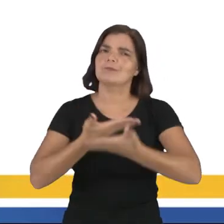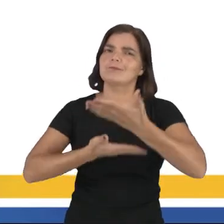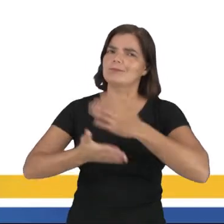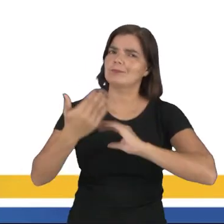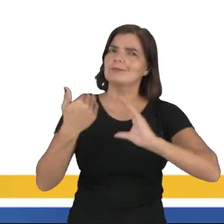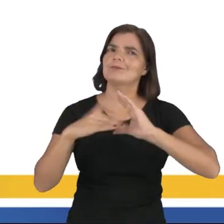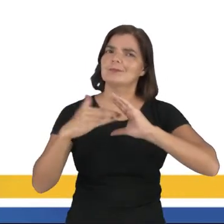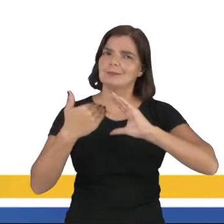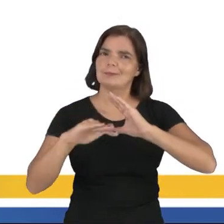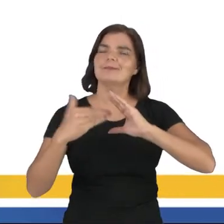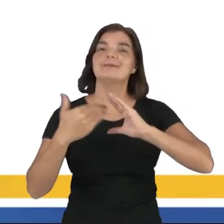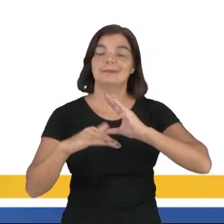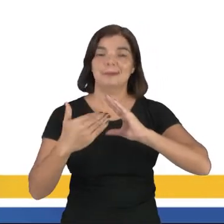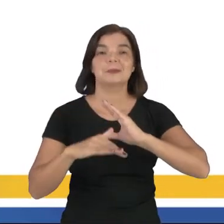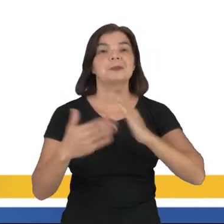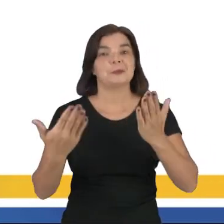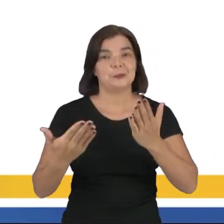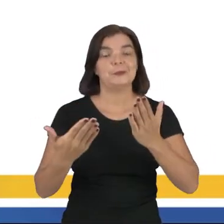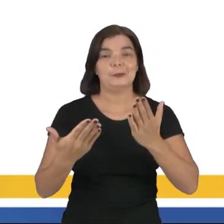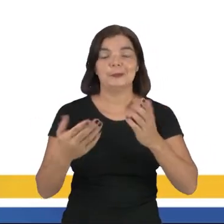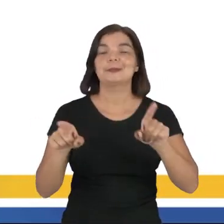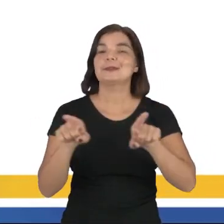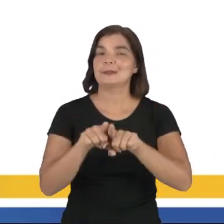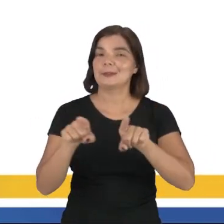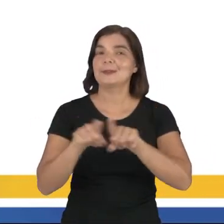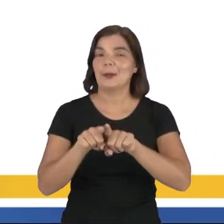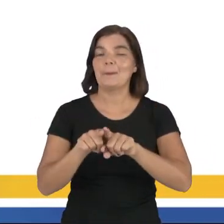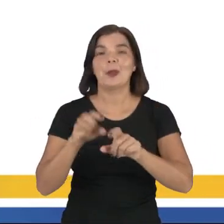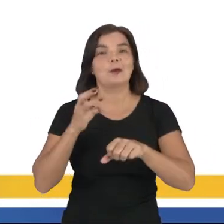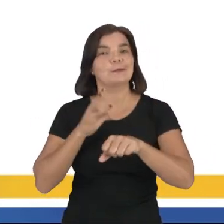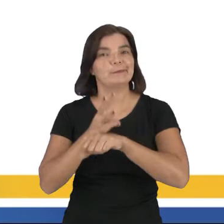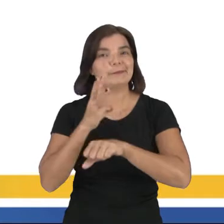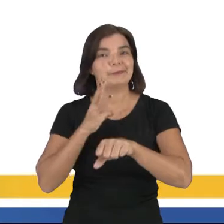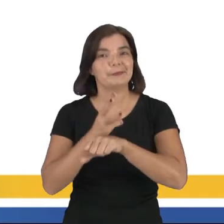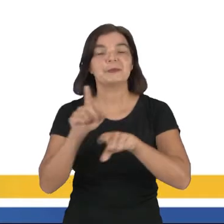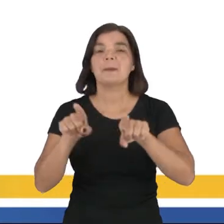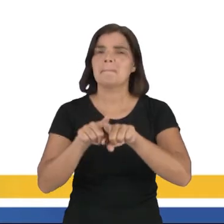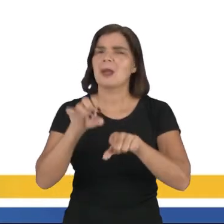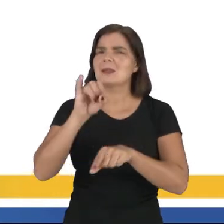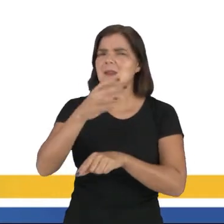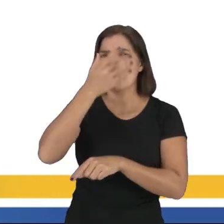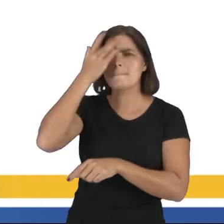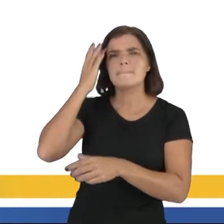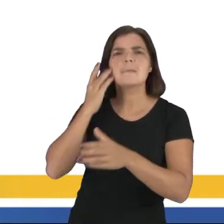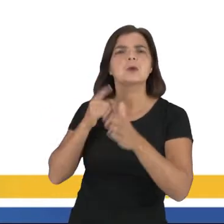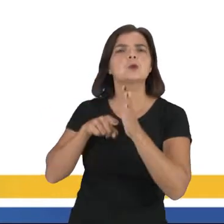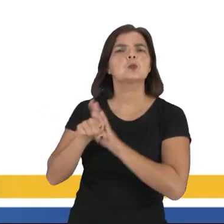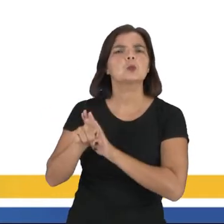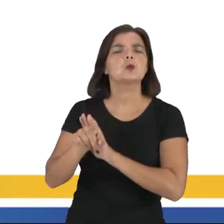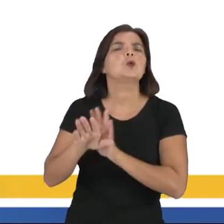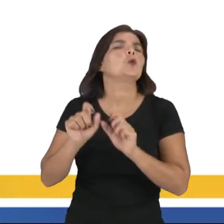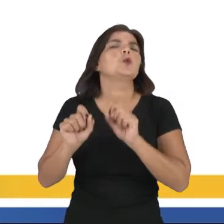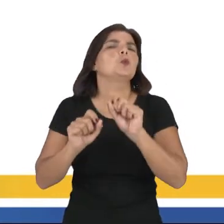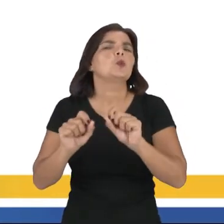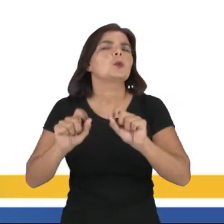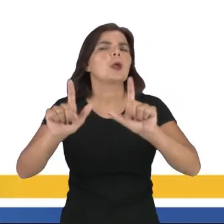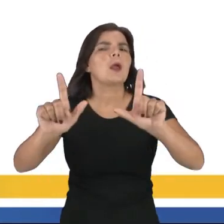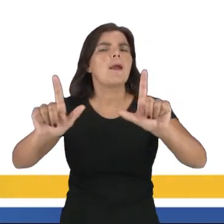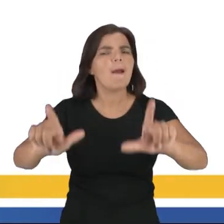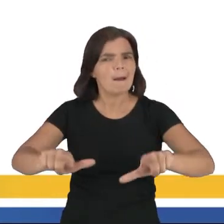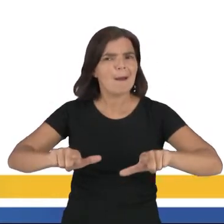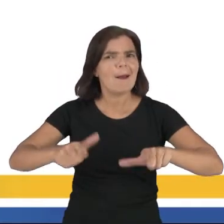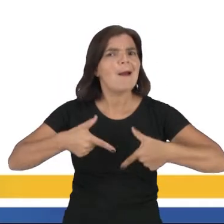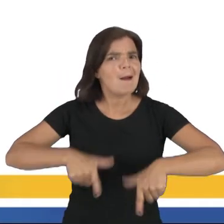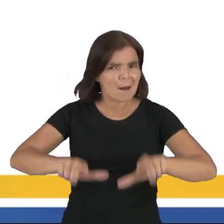compartilhou um nas redes sociais ou no WhatsApp. Mas se alguém te perguntasse, o que é meme?